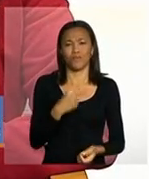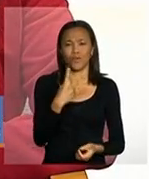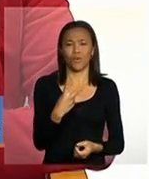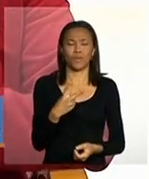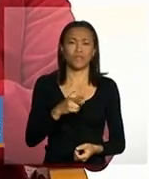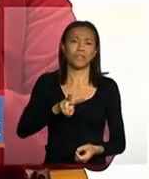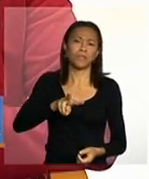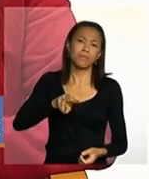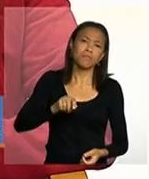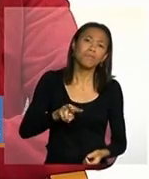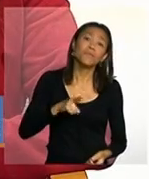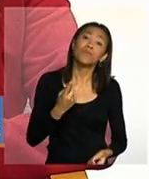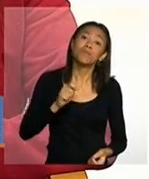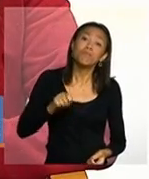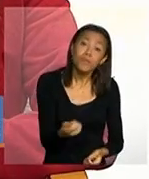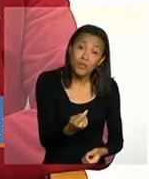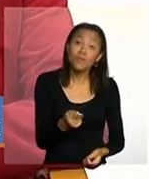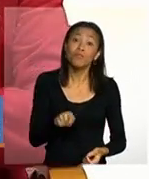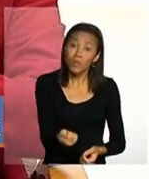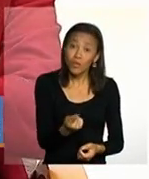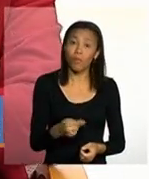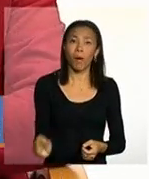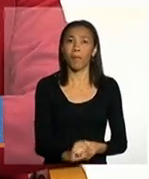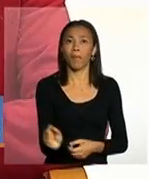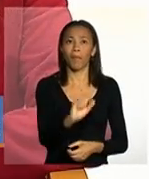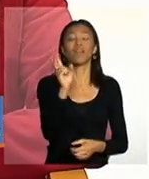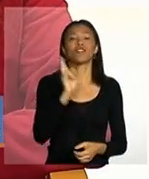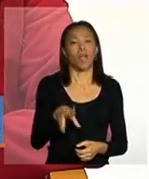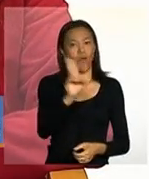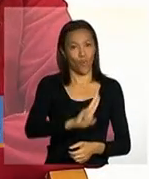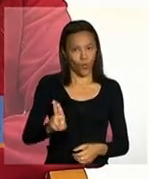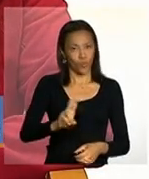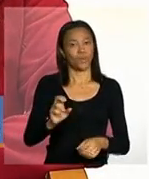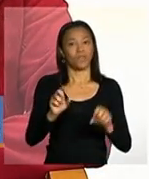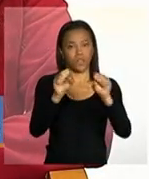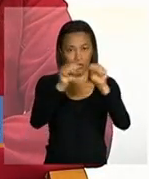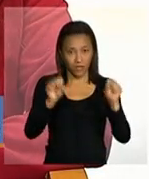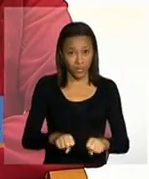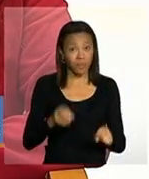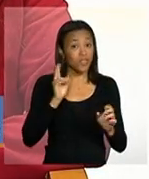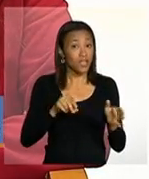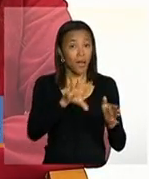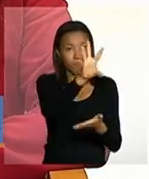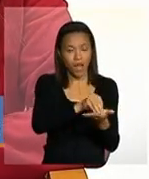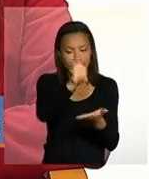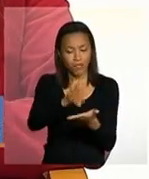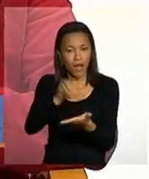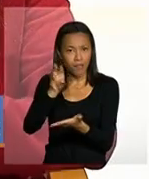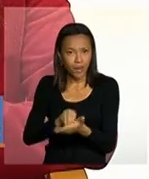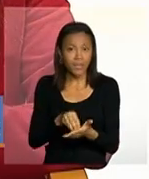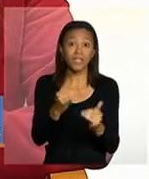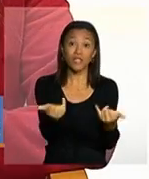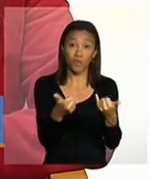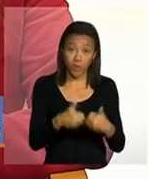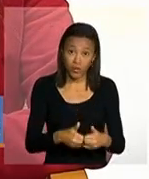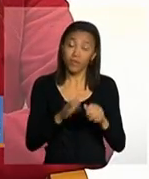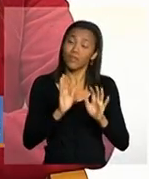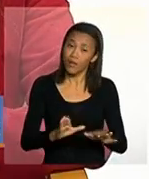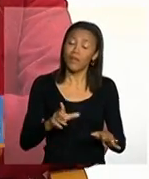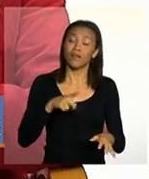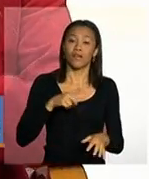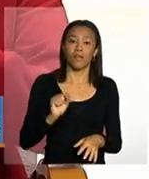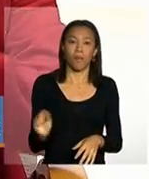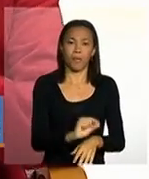municípios que já utilizam o SICOM que já registram o acompanhamento das famílias no SICOM então já tem municípios que